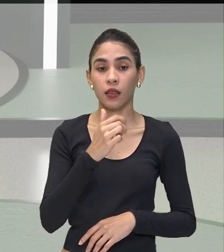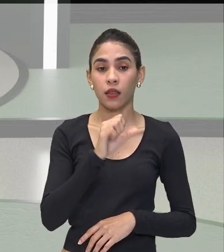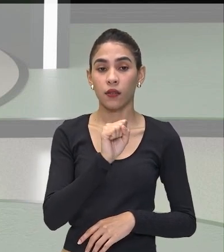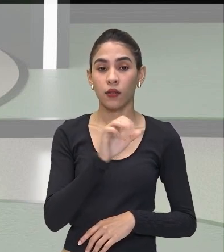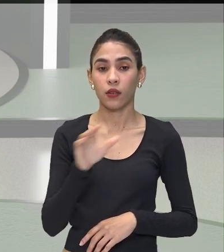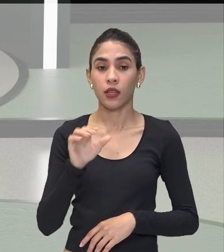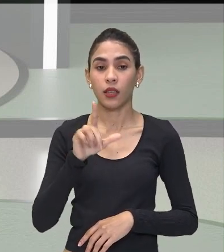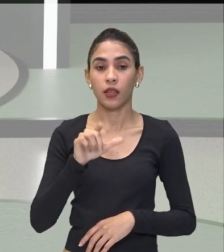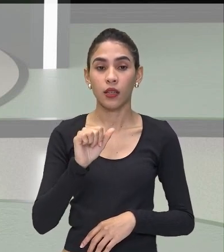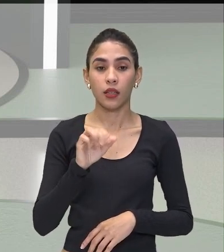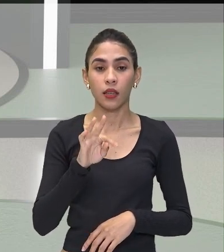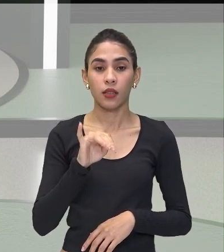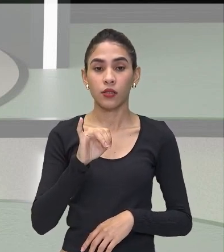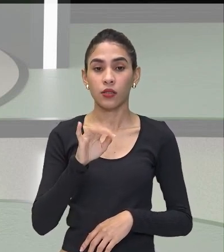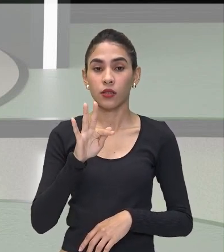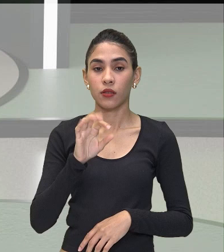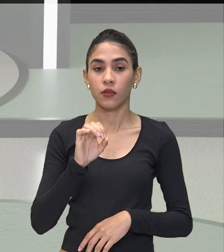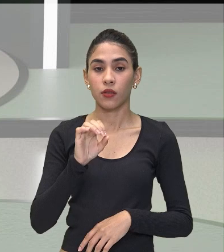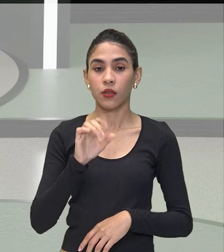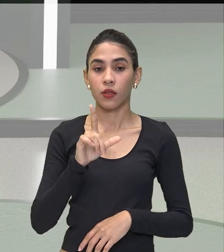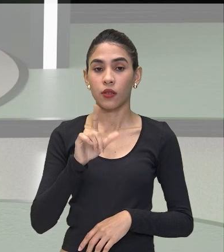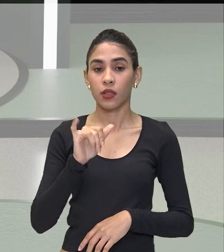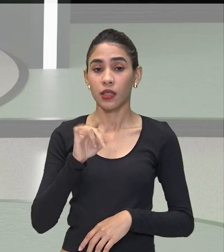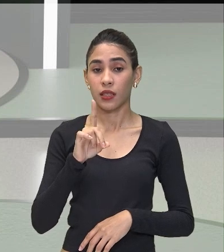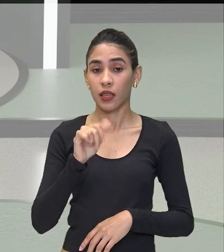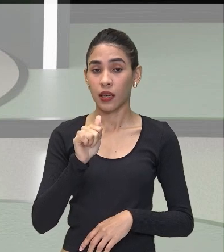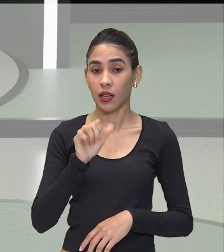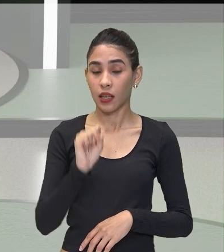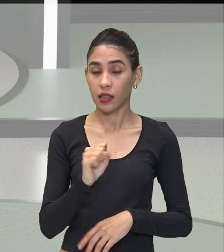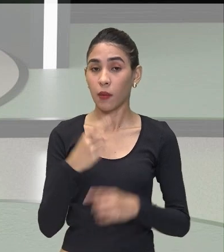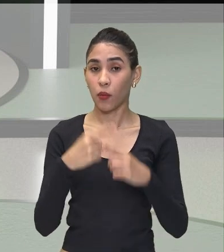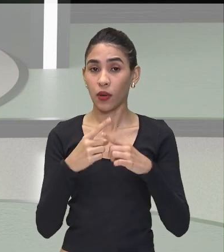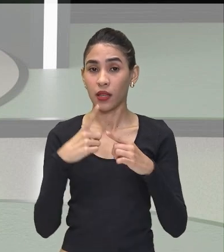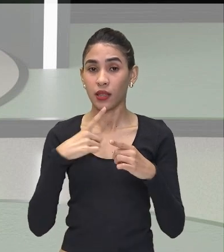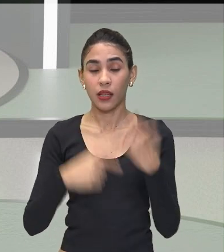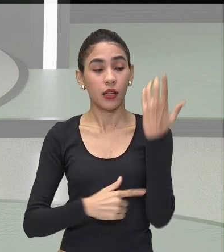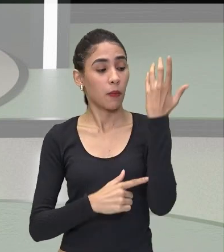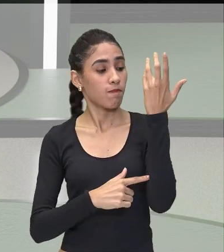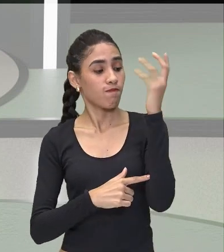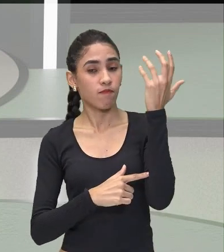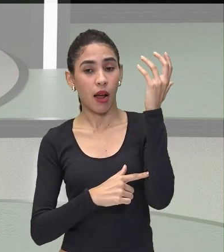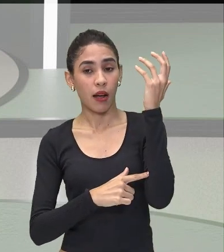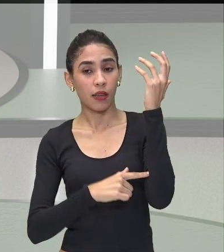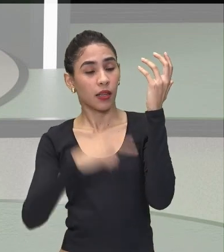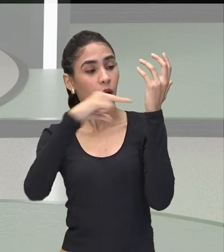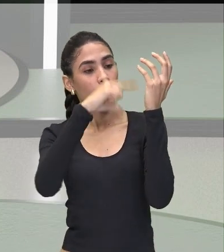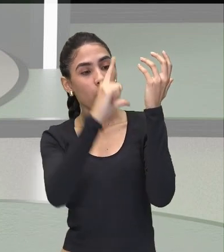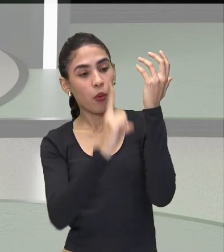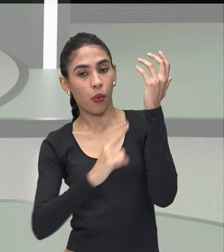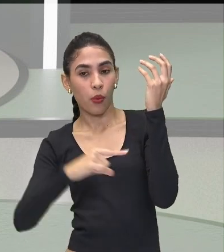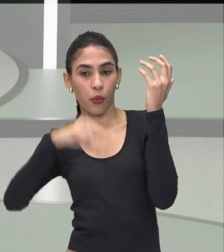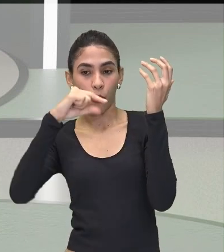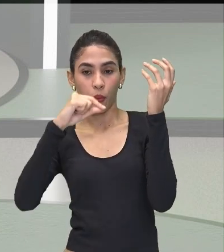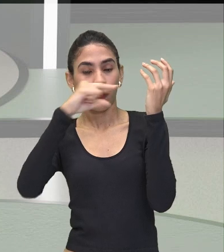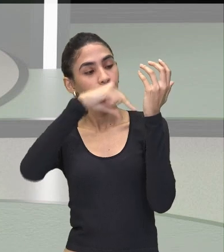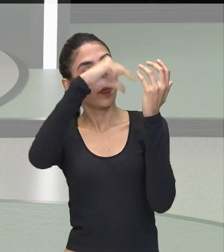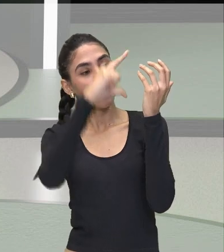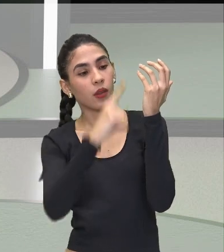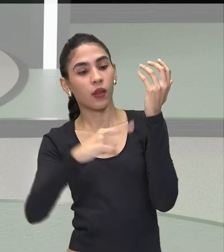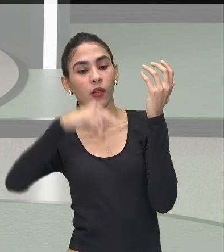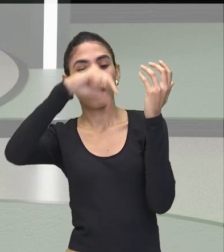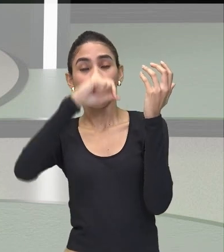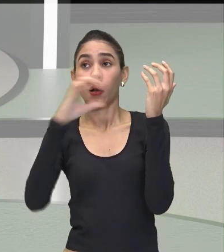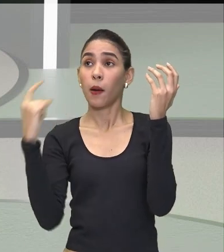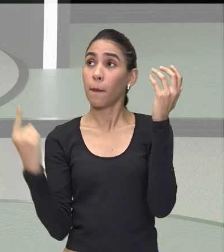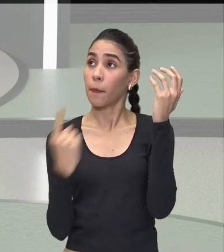largas Então existe Vegetações Bem grandes Com folhas Grandes Na região Do bioma